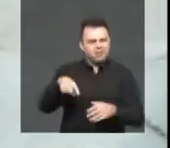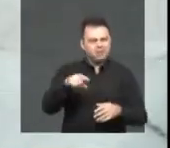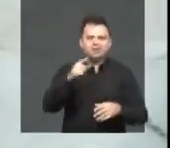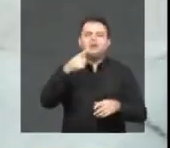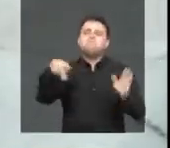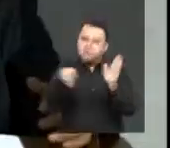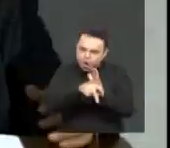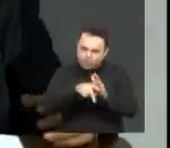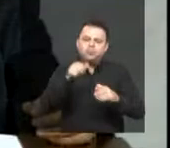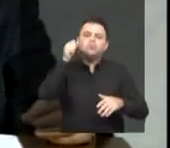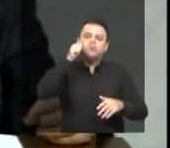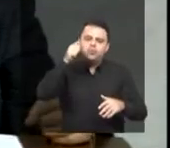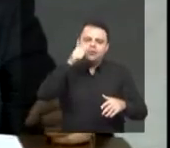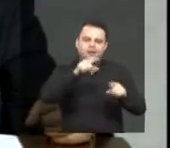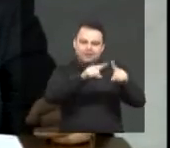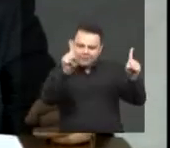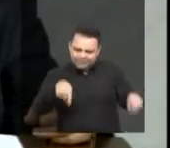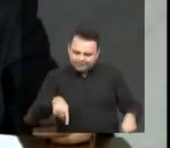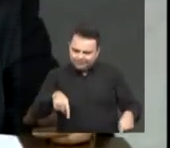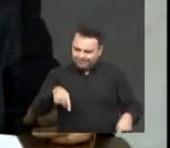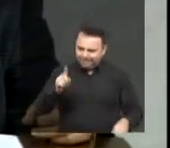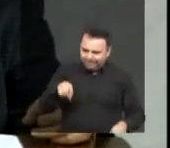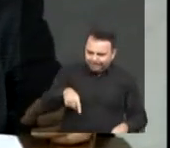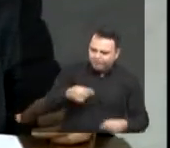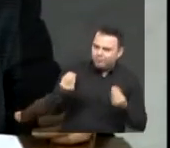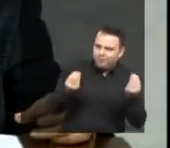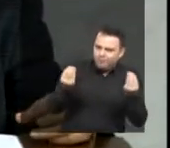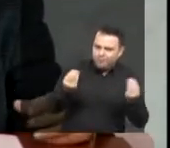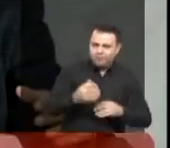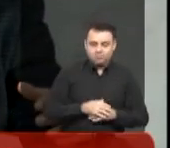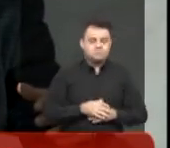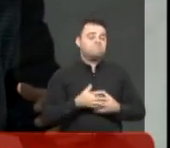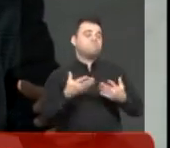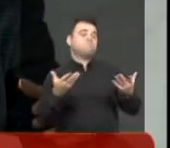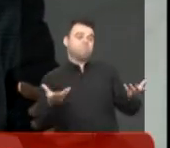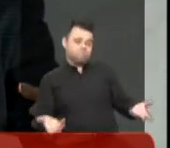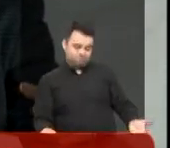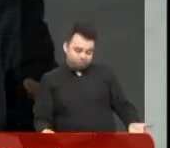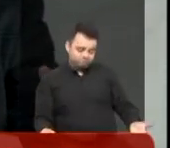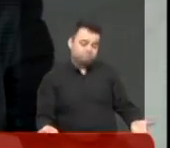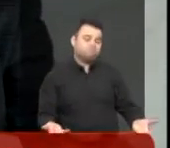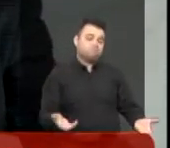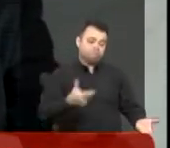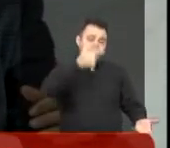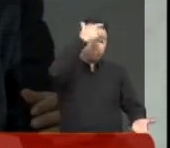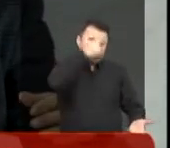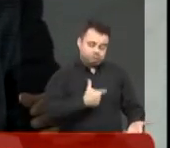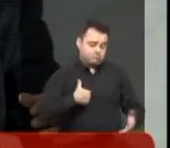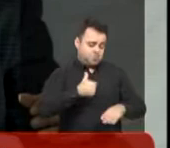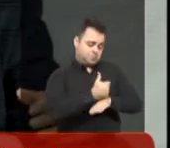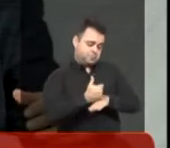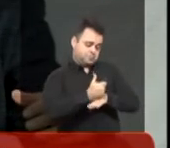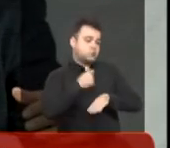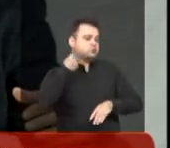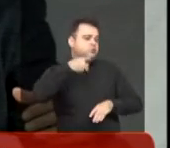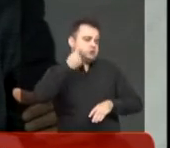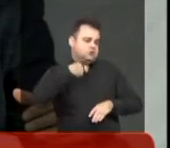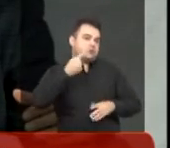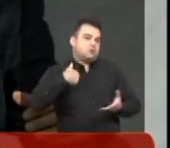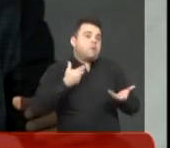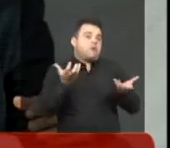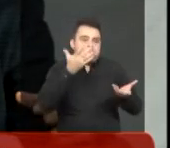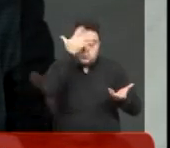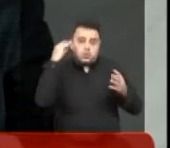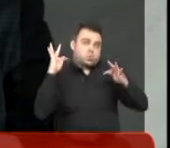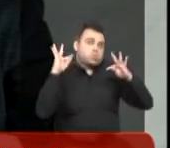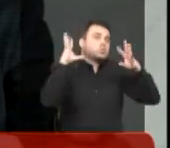detalhes também. Exato. Eu gostaria de poder fazer isso para todo mundo. Mas, como um profissional da área do direito, a gente sabe que quem